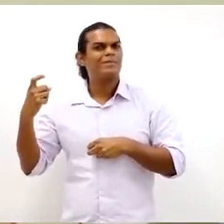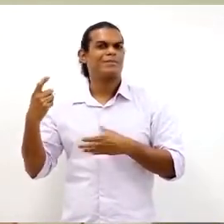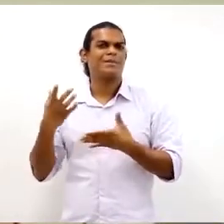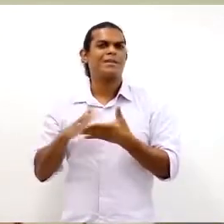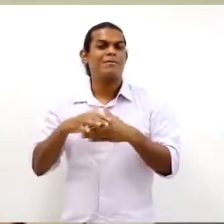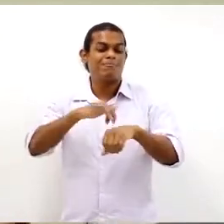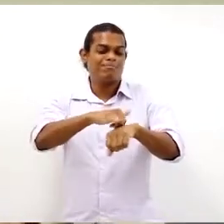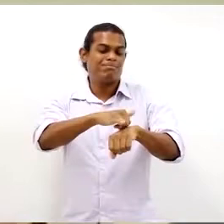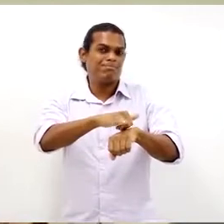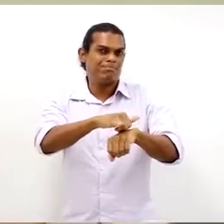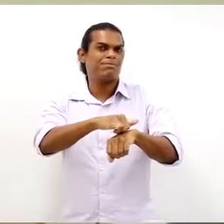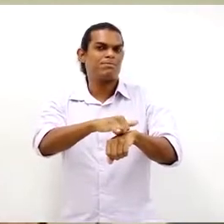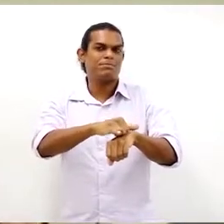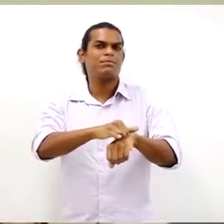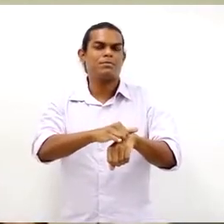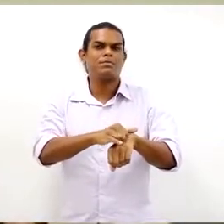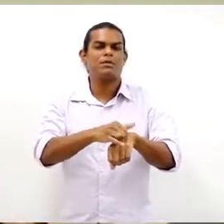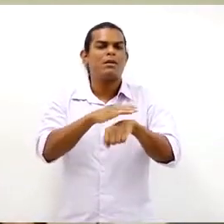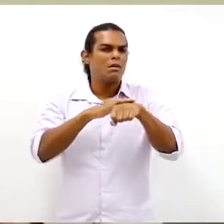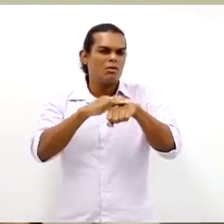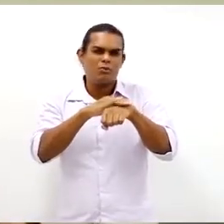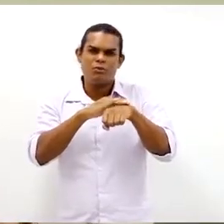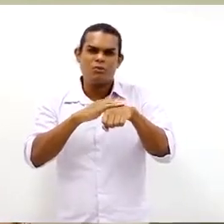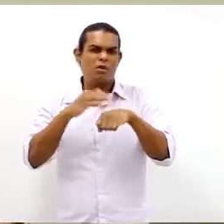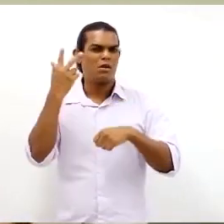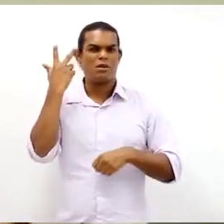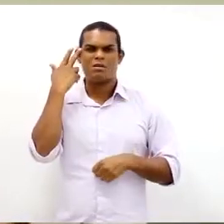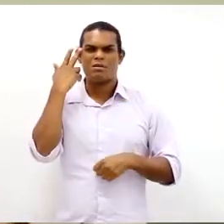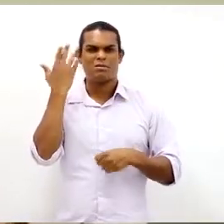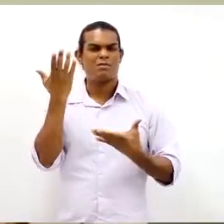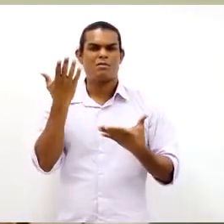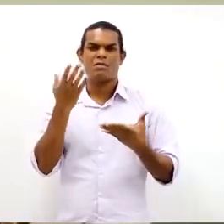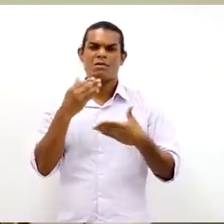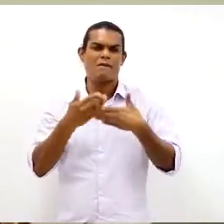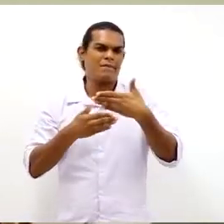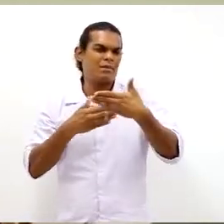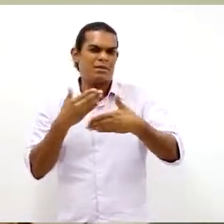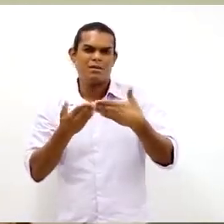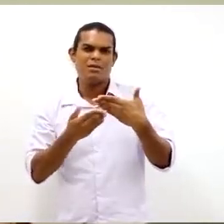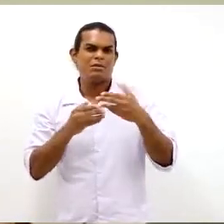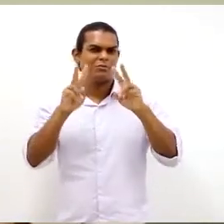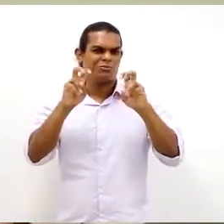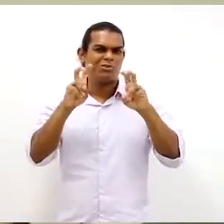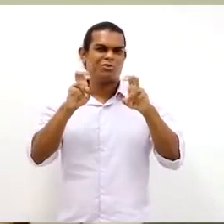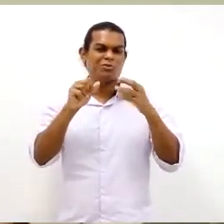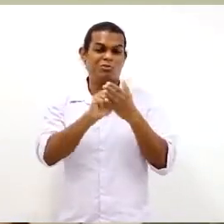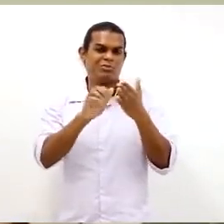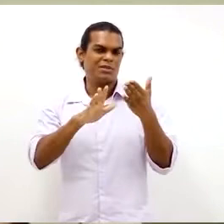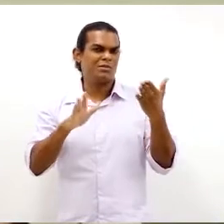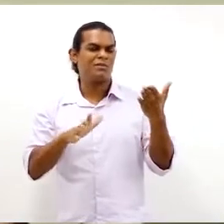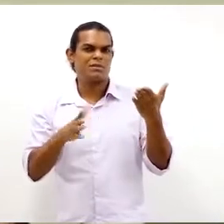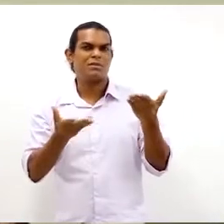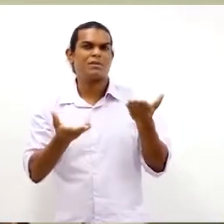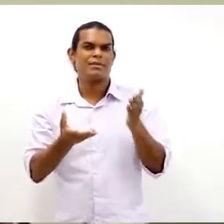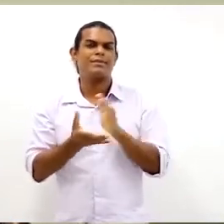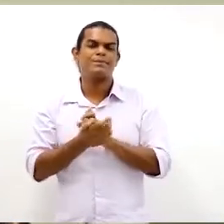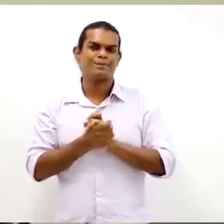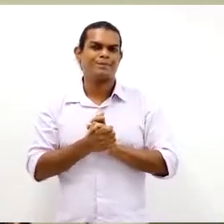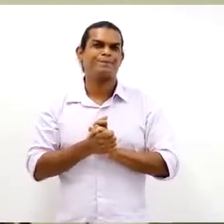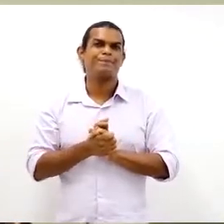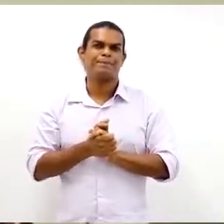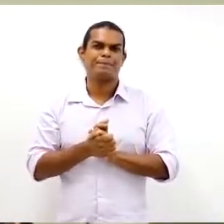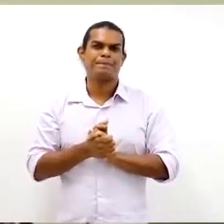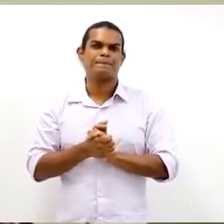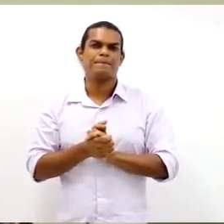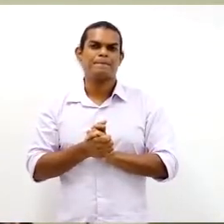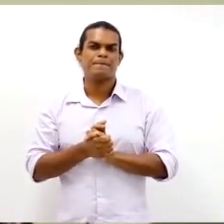notemos que existe um nível de ruído aceitável. Tocar telefone no ambiente de trabalho, a conversa natural relativa ao trabalho